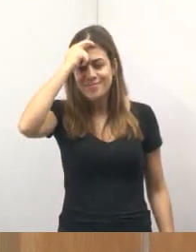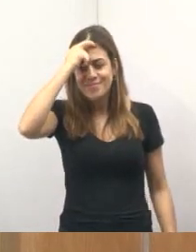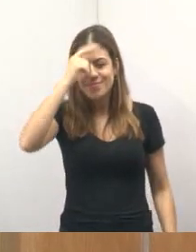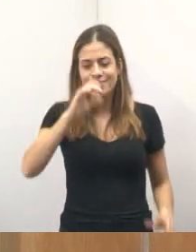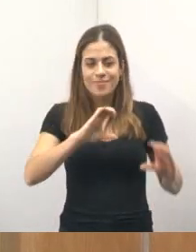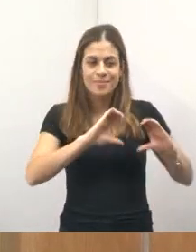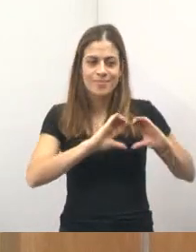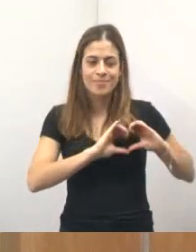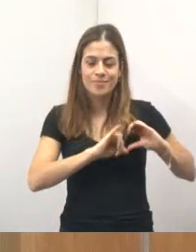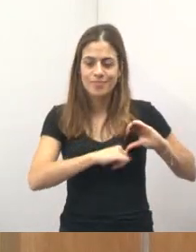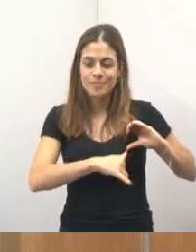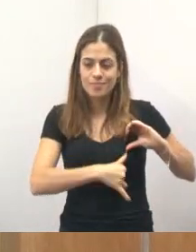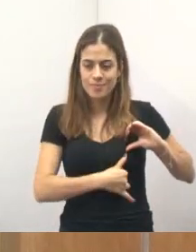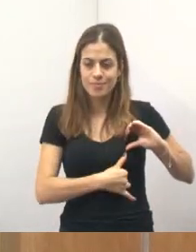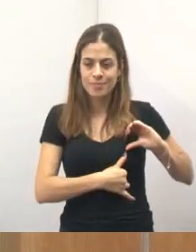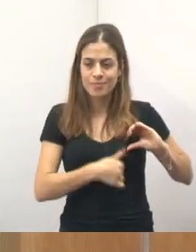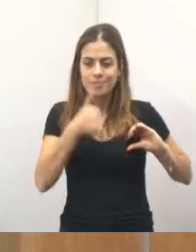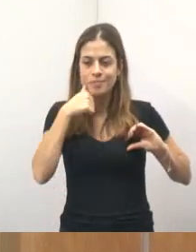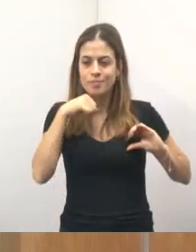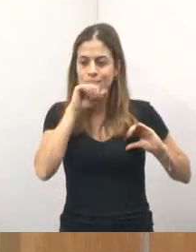Parental.